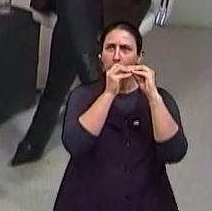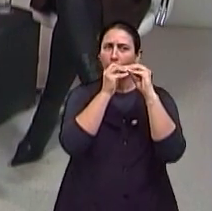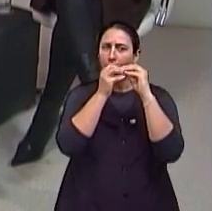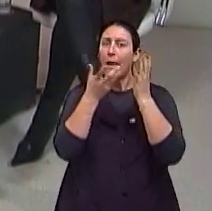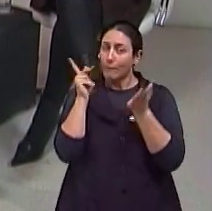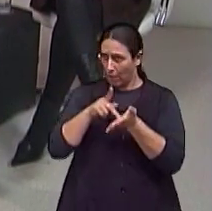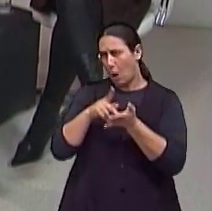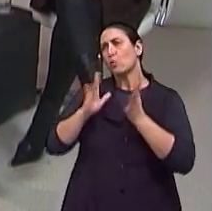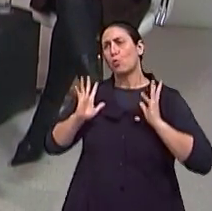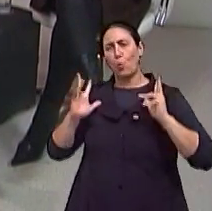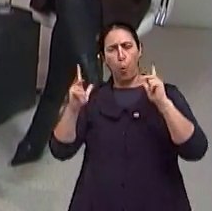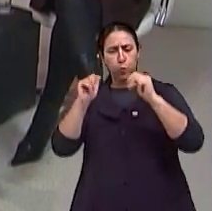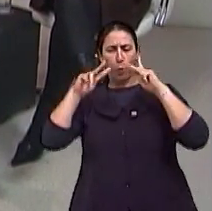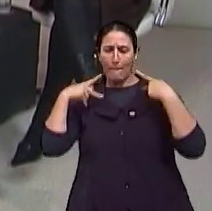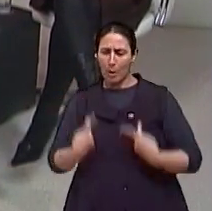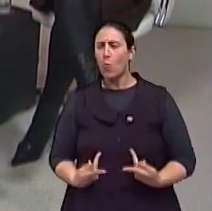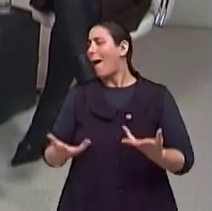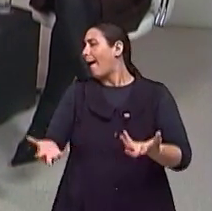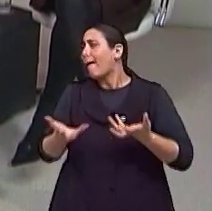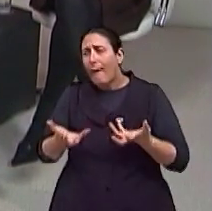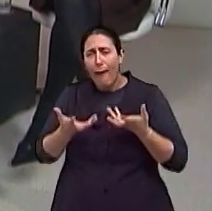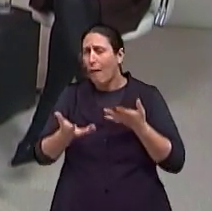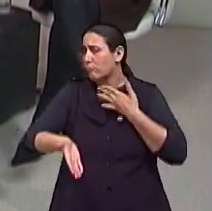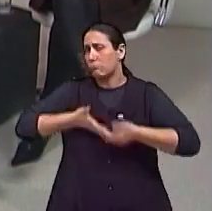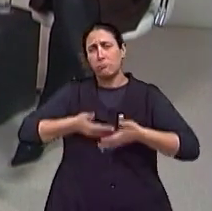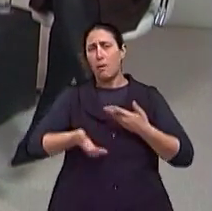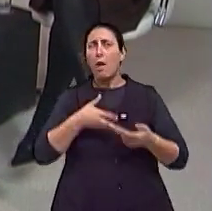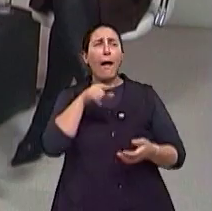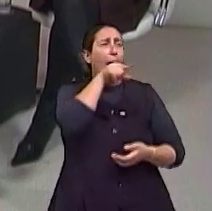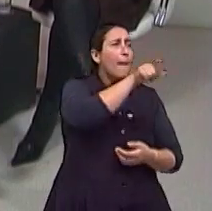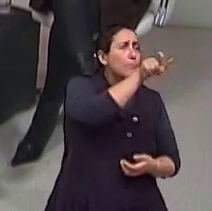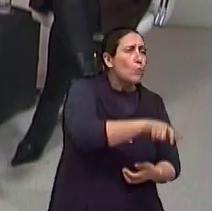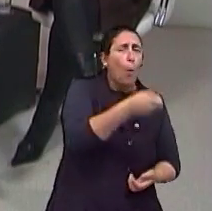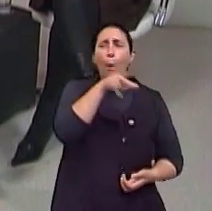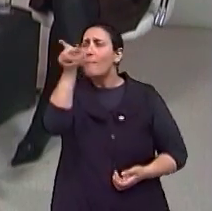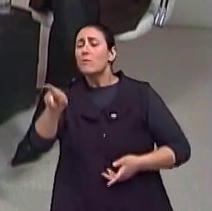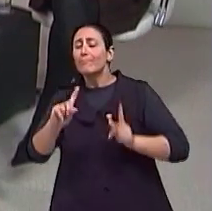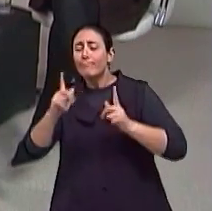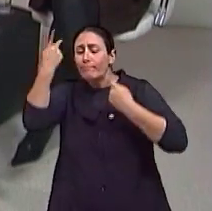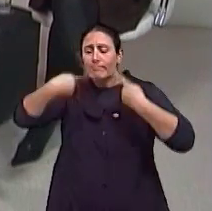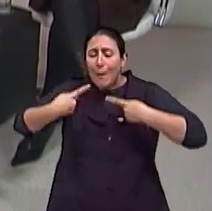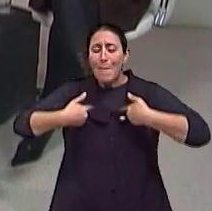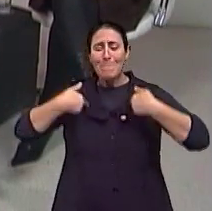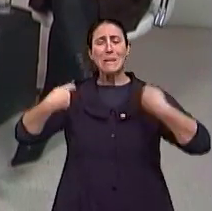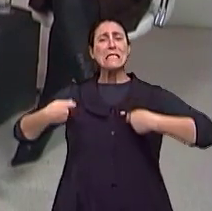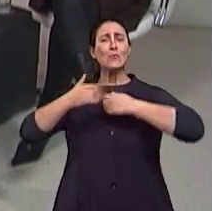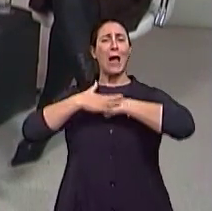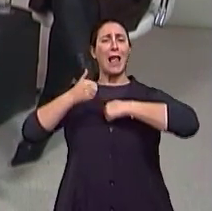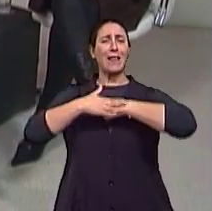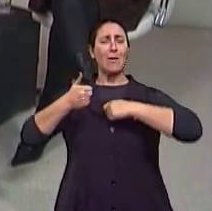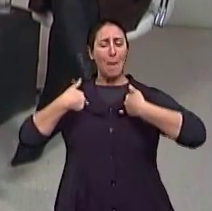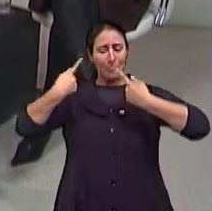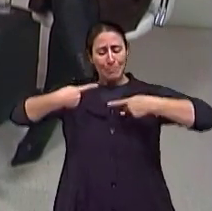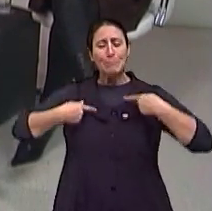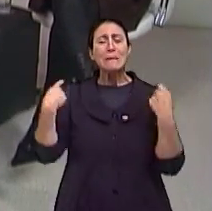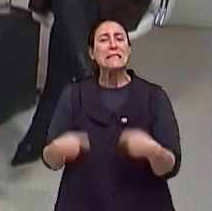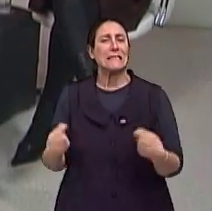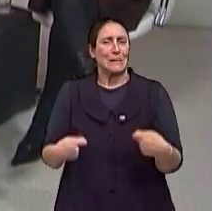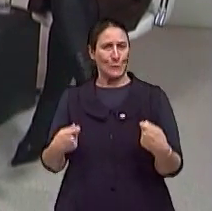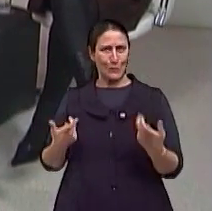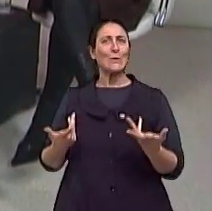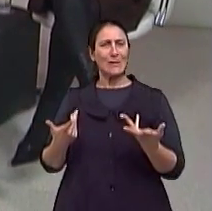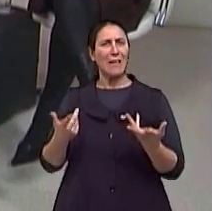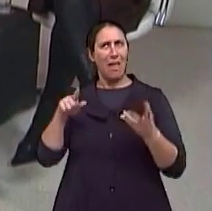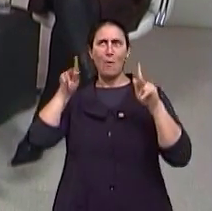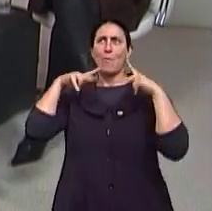precisa de afeto, independente de ser com esta pessoa ou com aquela pessoa. Essa frustração nesta relação com o